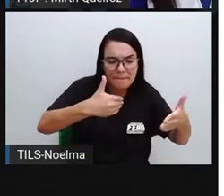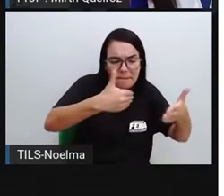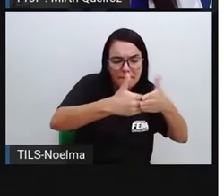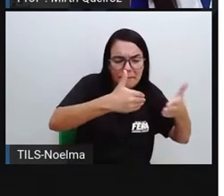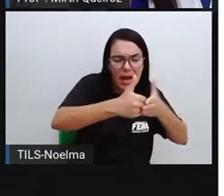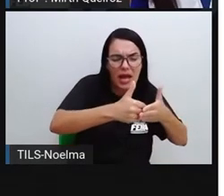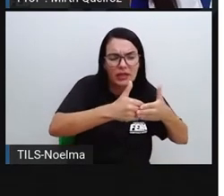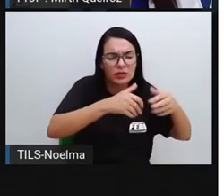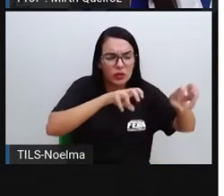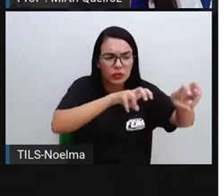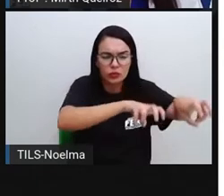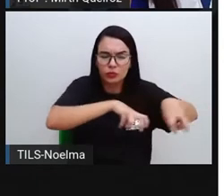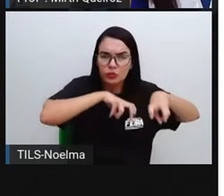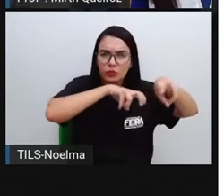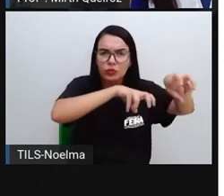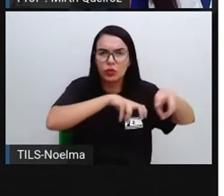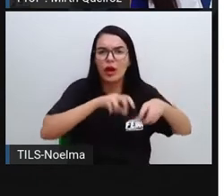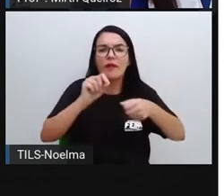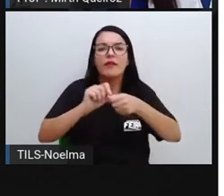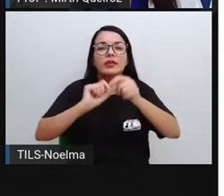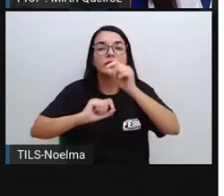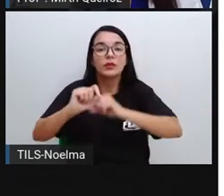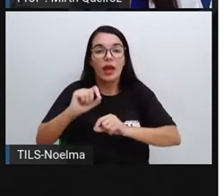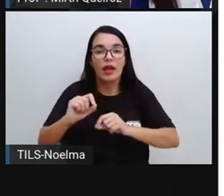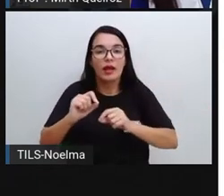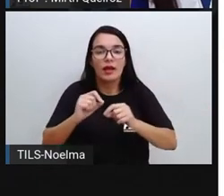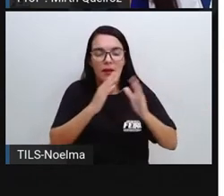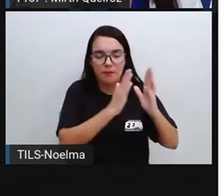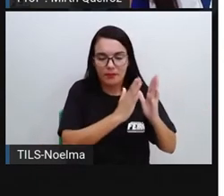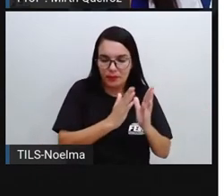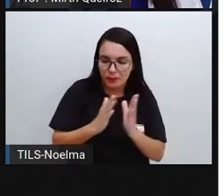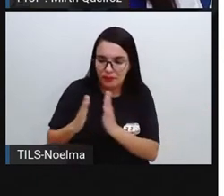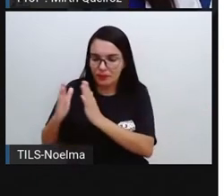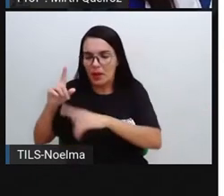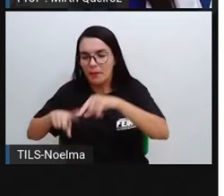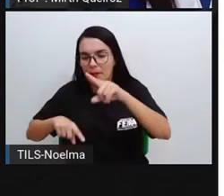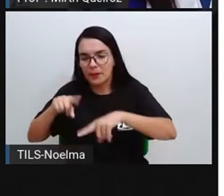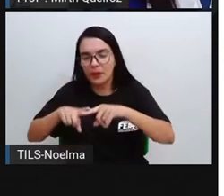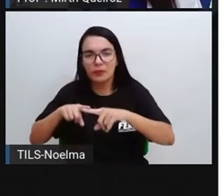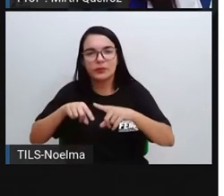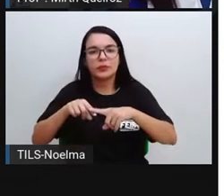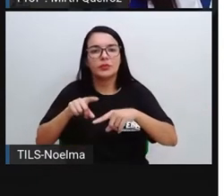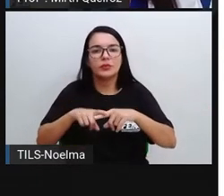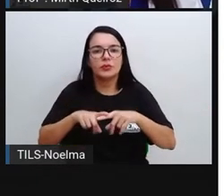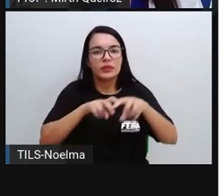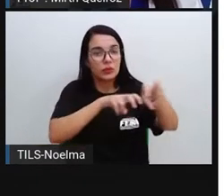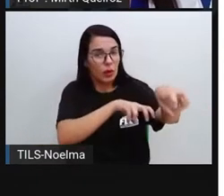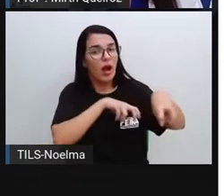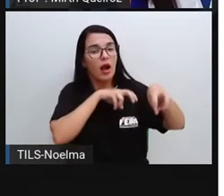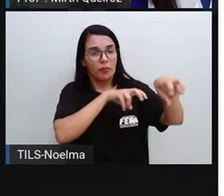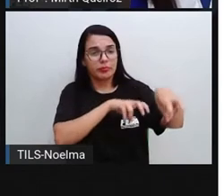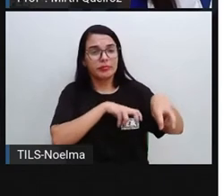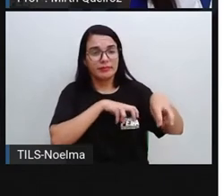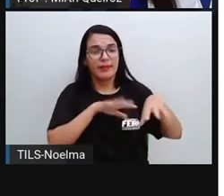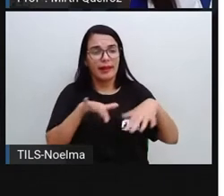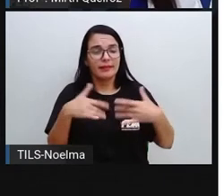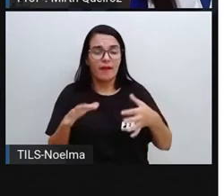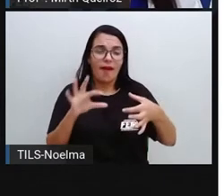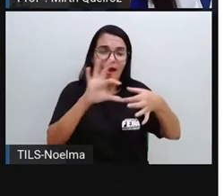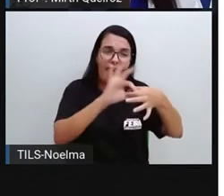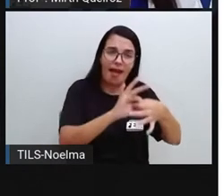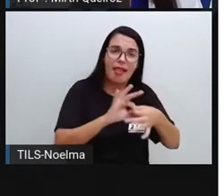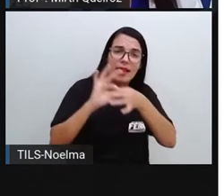às áreas produtivas, que fazem o processamento de produtos agrícolas, né? Então, essa relação das